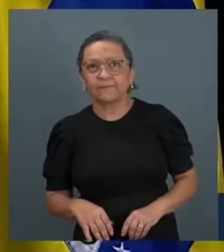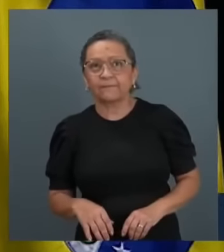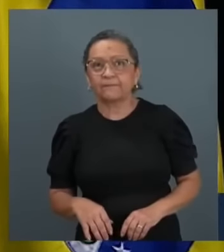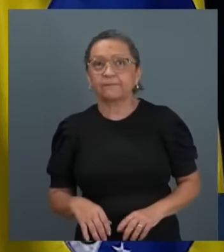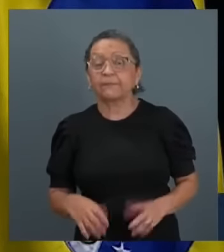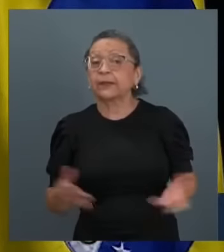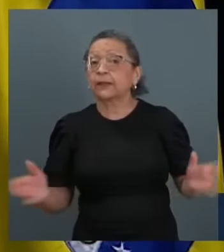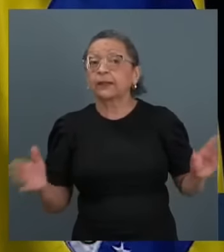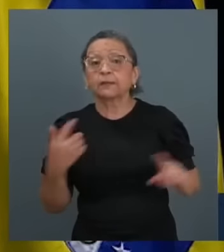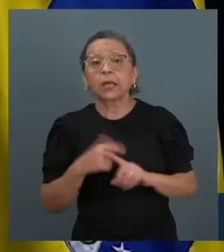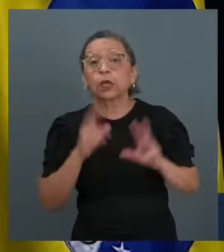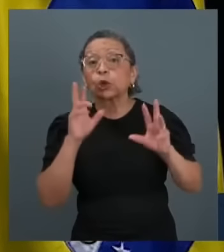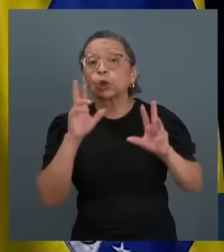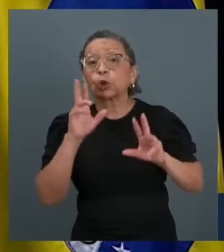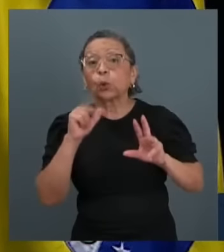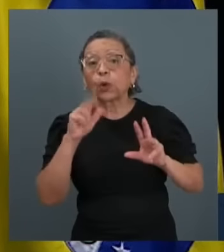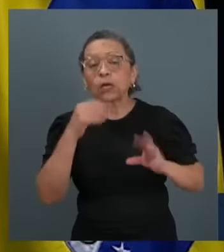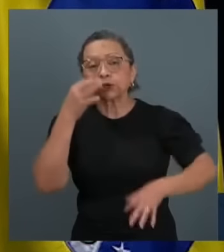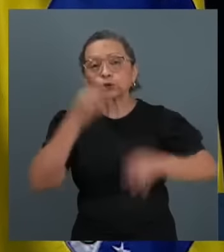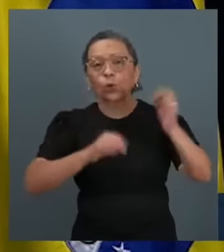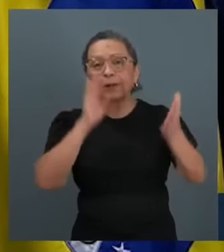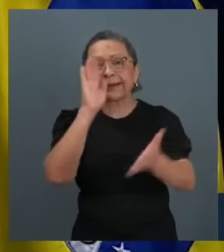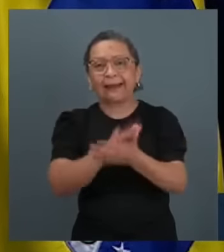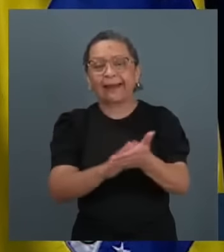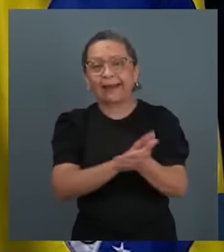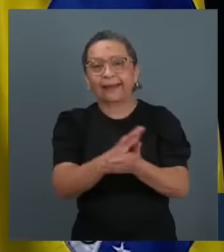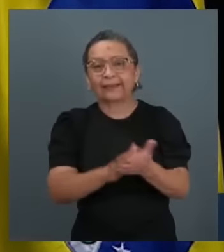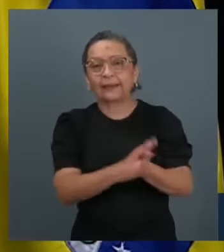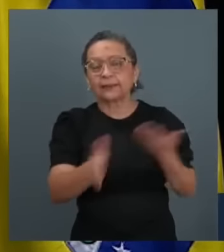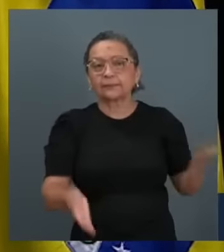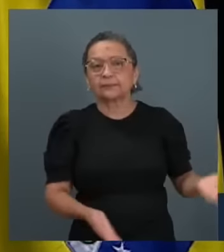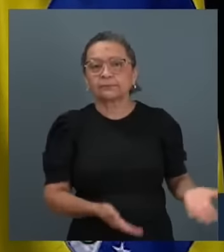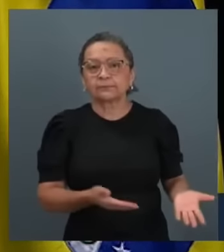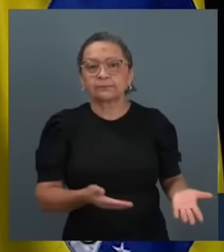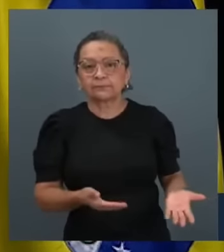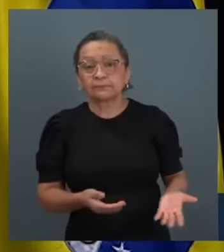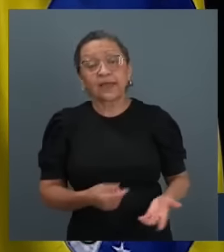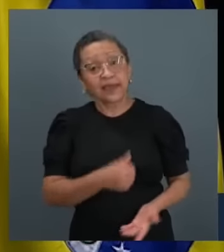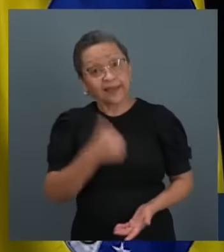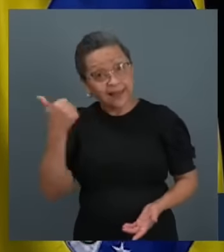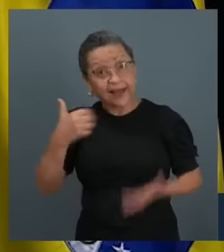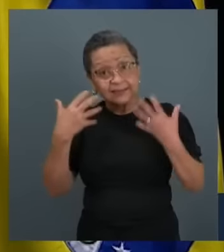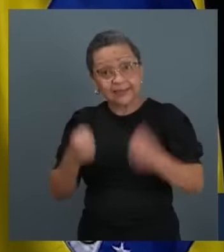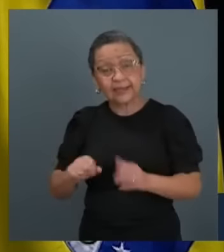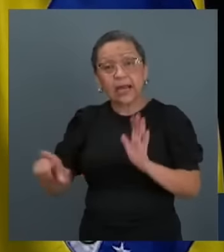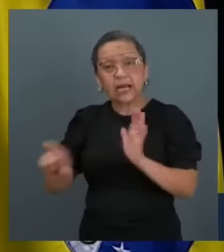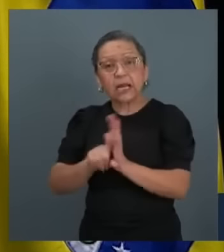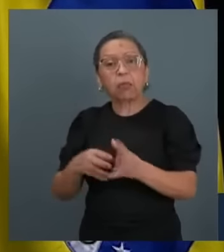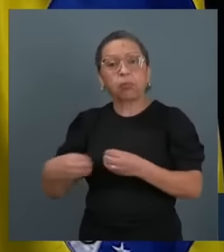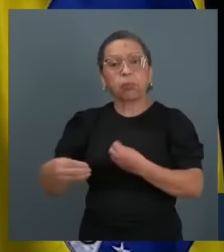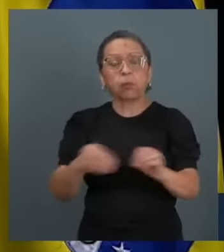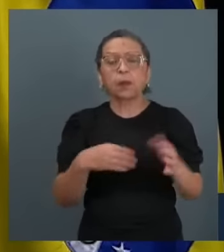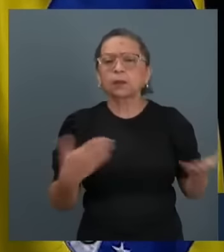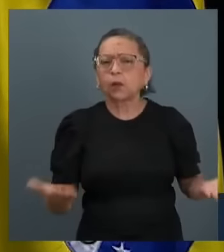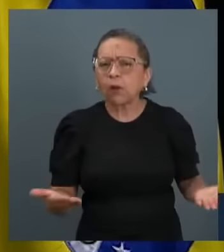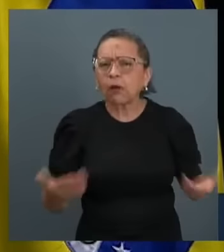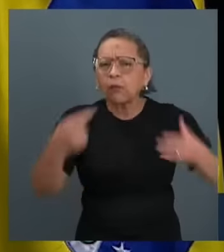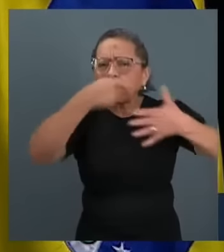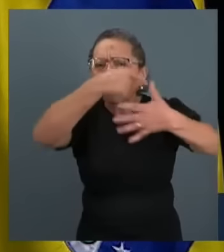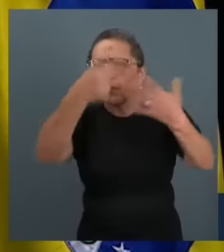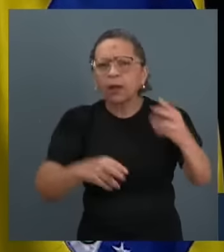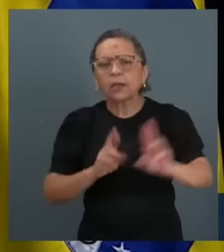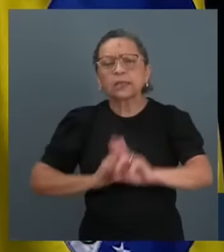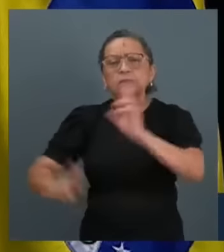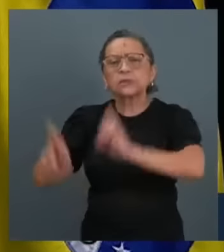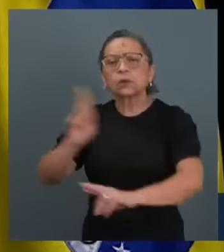Porque nunca julgou nada. E vai para lá, a lei, quanto mais frouxa, melhor para eles. Qual é essa relação, então, que o